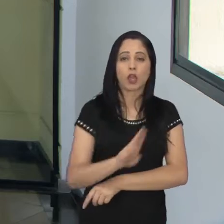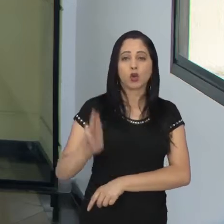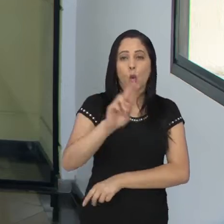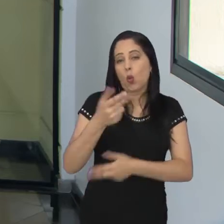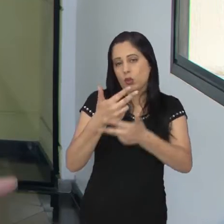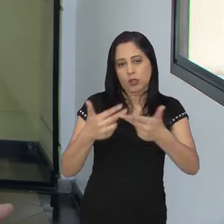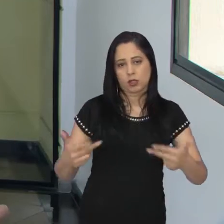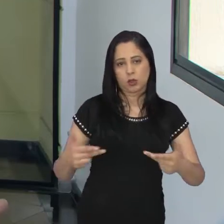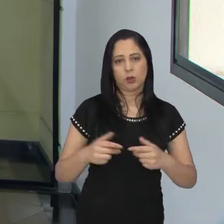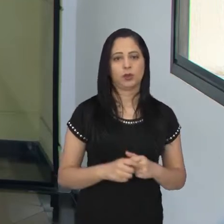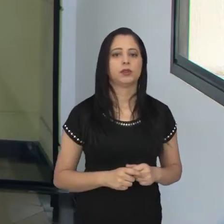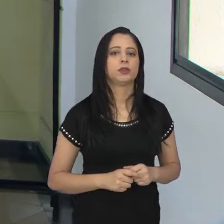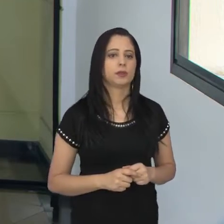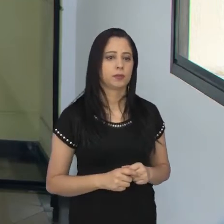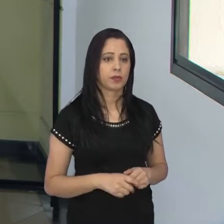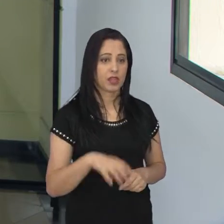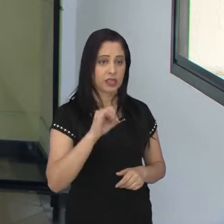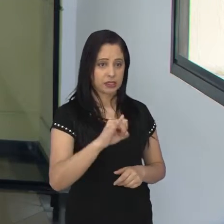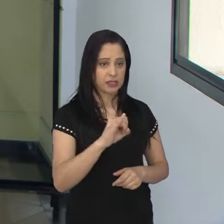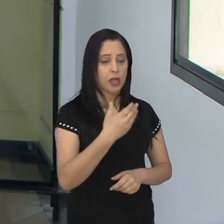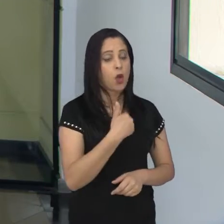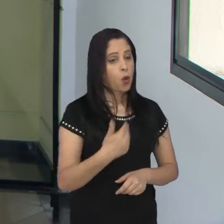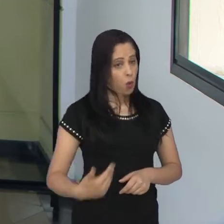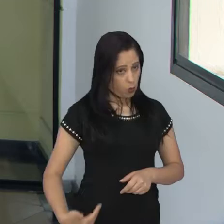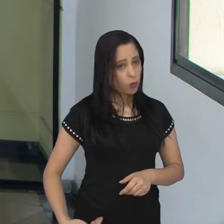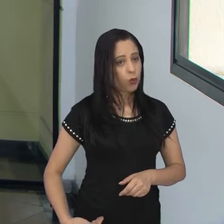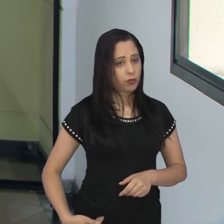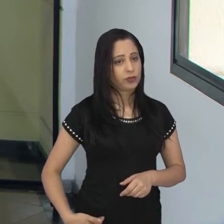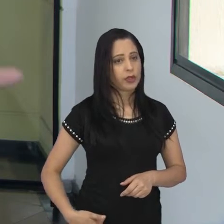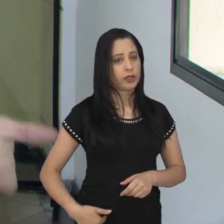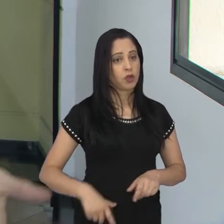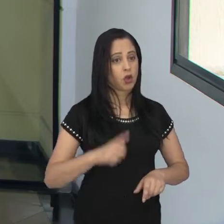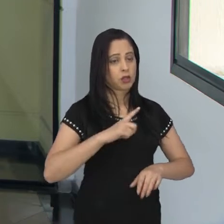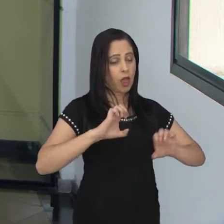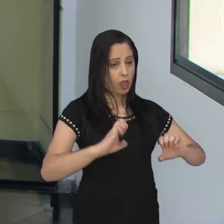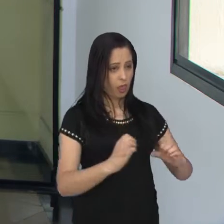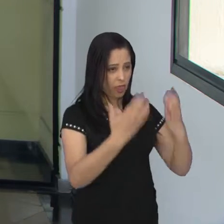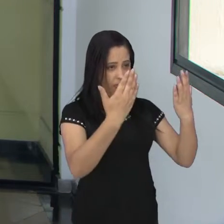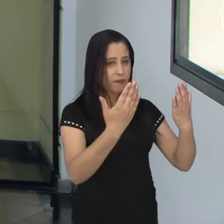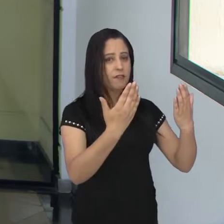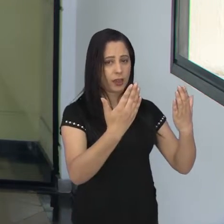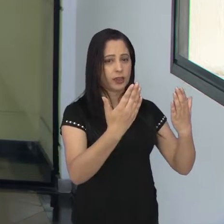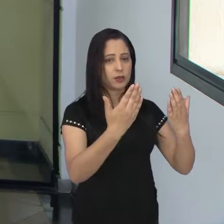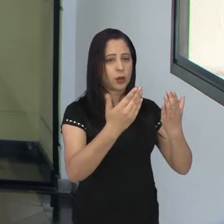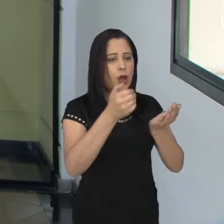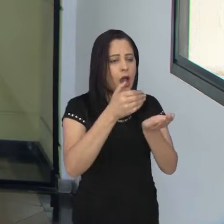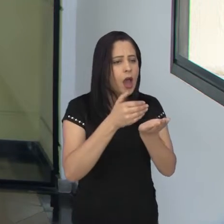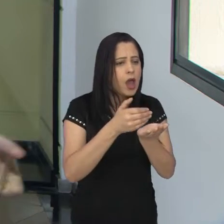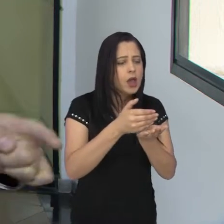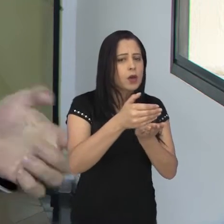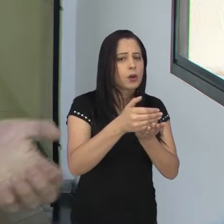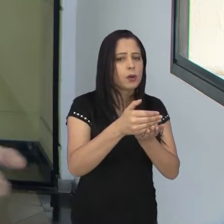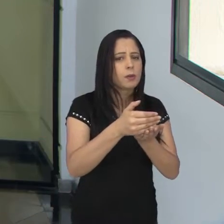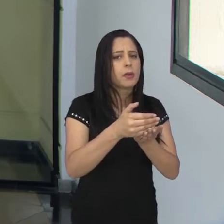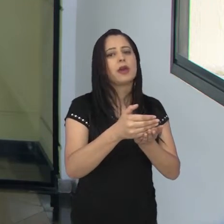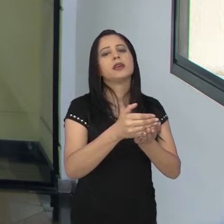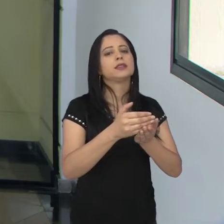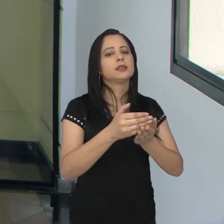Quando a administração pública faz um evento e começa a